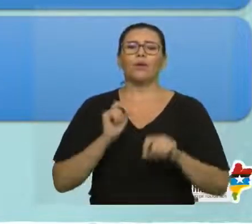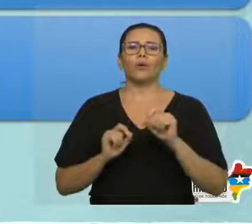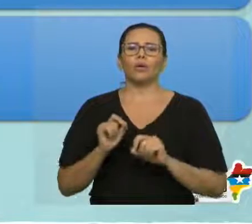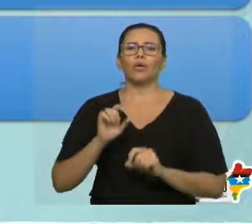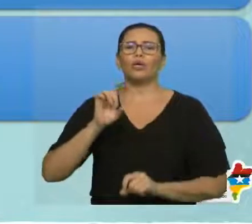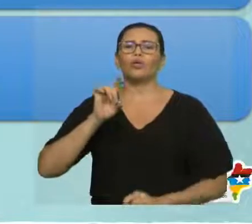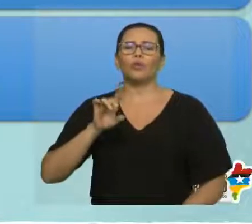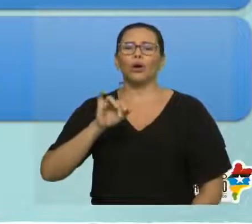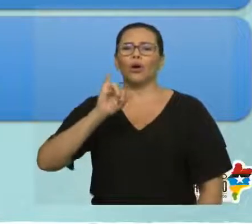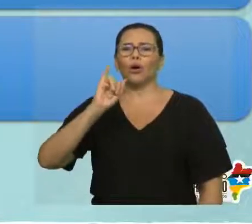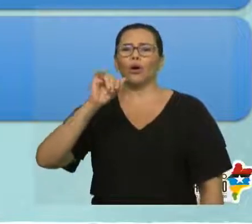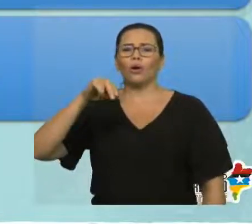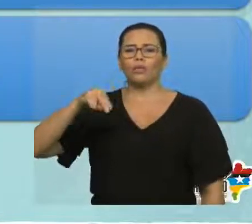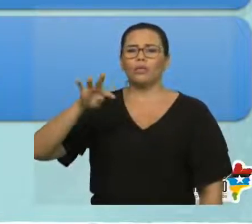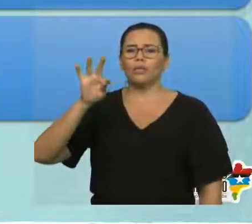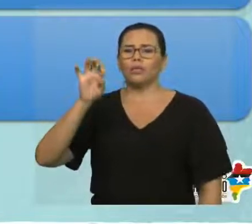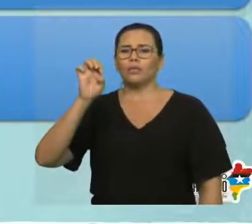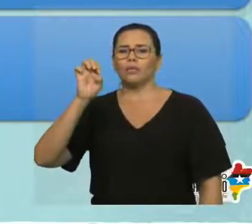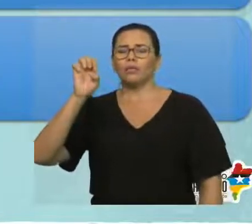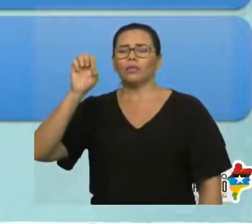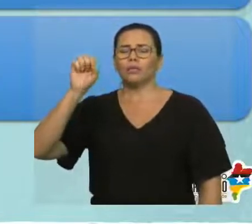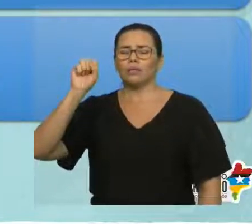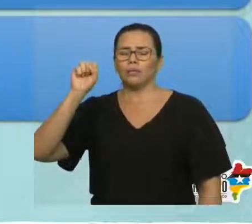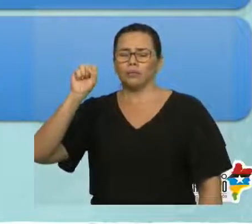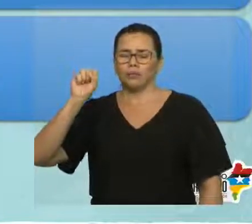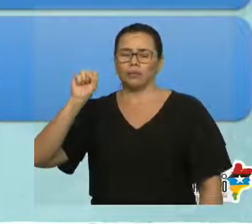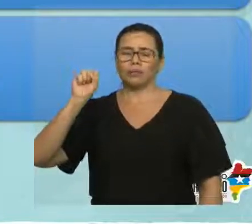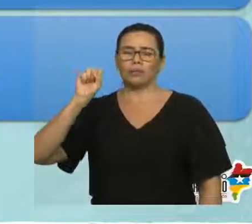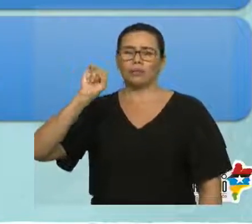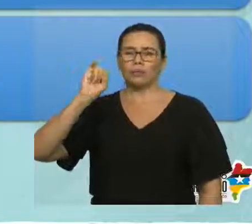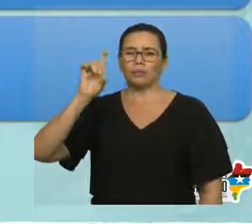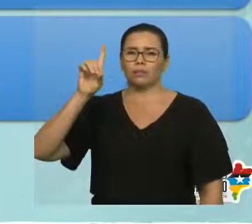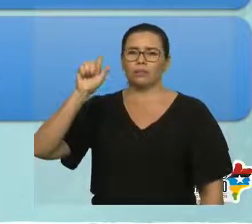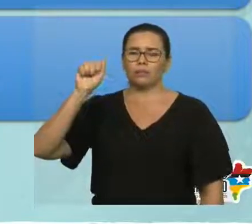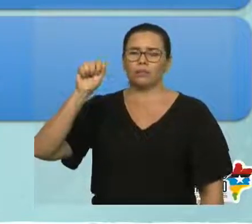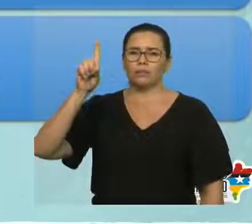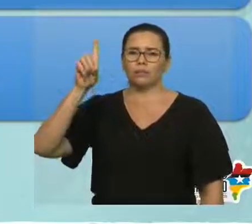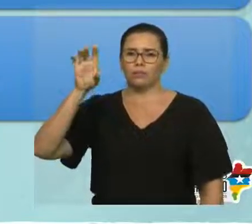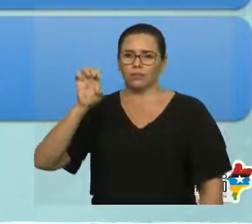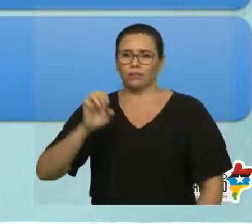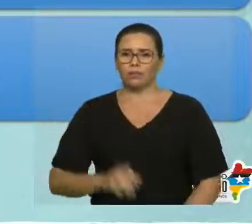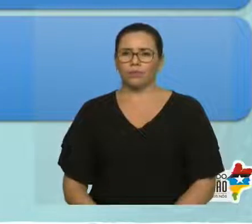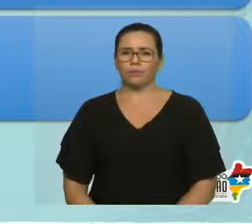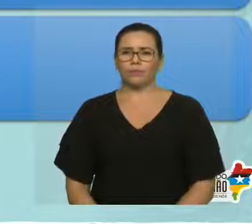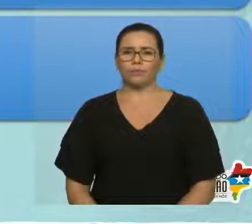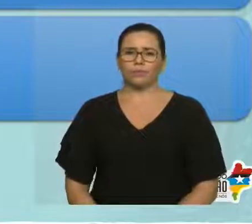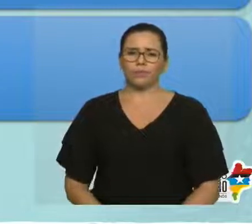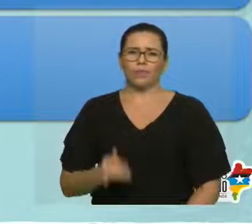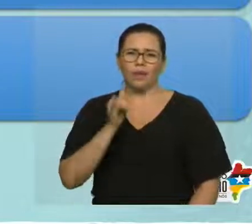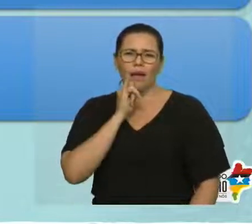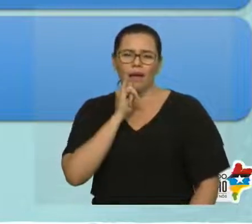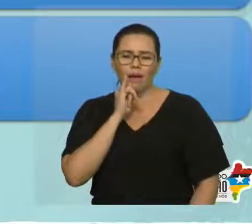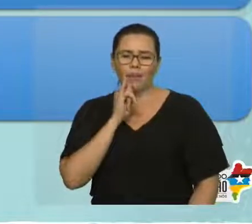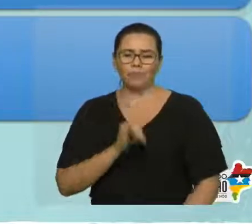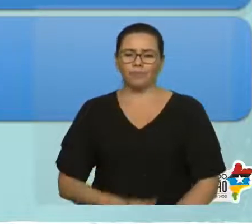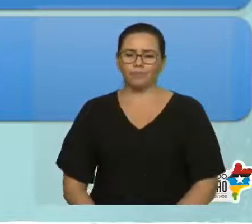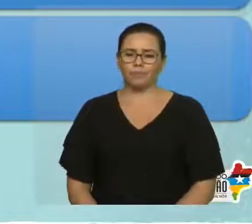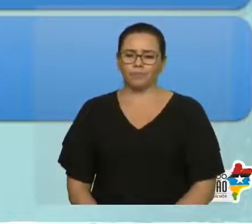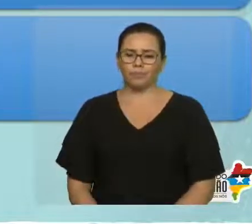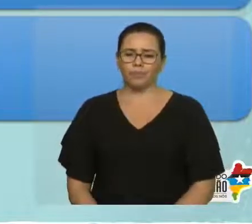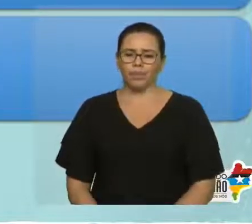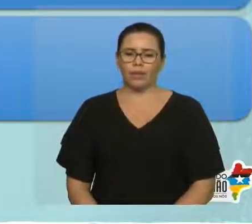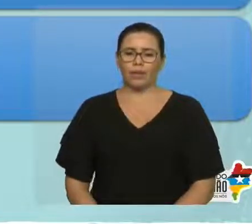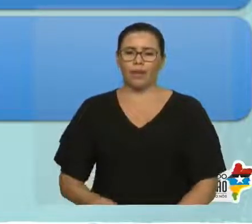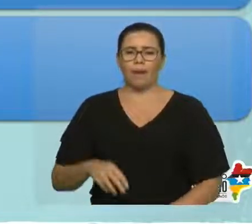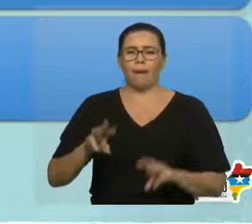intensidade já caracteriza ela. Vou dar um exemplo para vocês. Aqui eu coloquei aqui, massa, temperatura, energia e tempo. Mas eu vou dar dois exemplos para vocês. Vamos